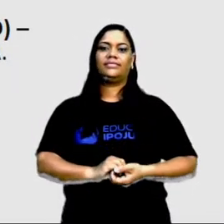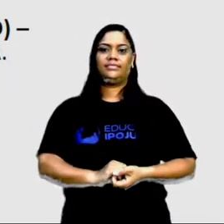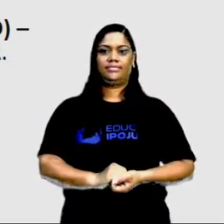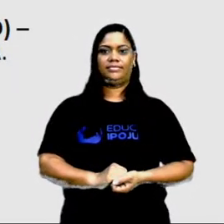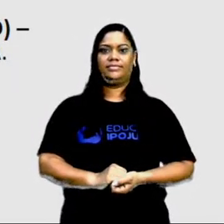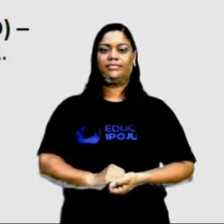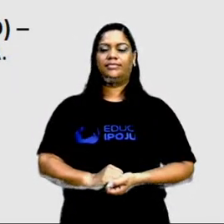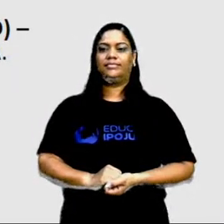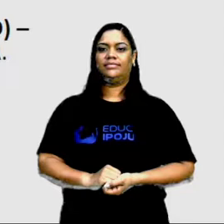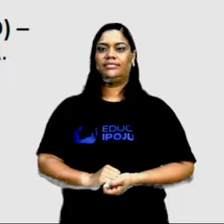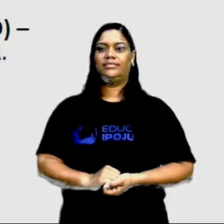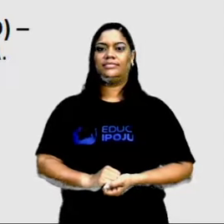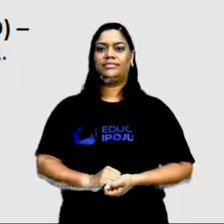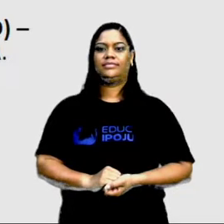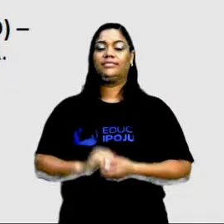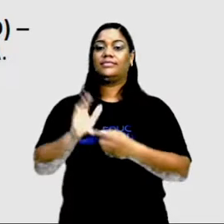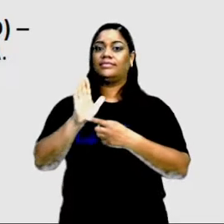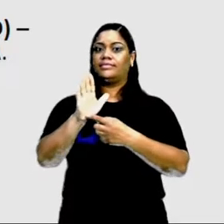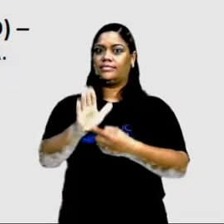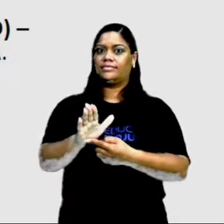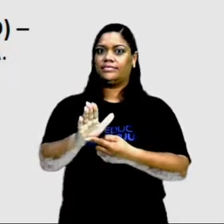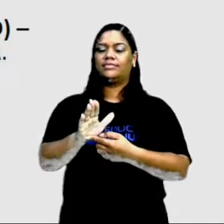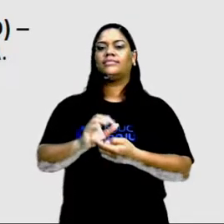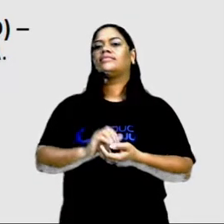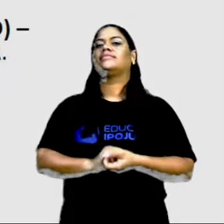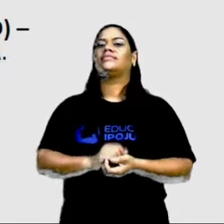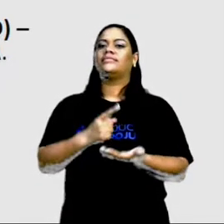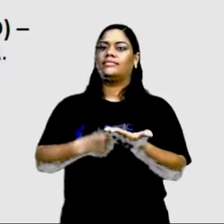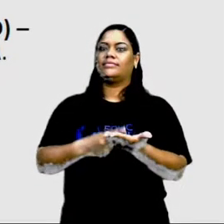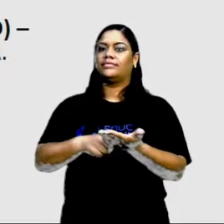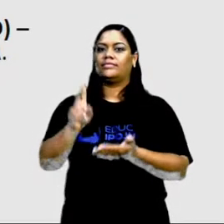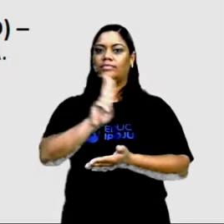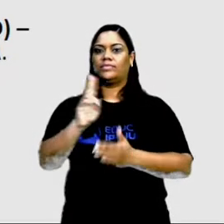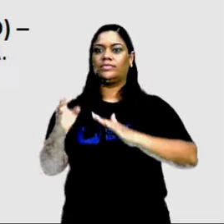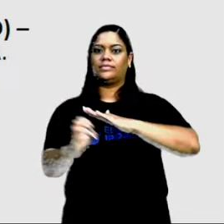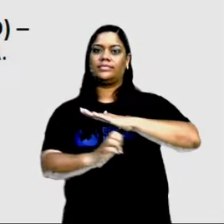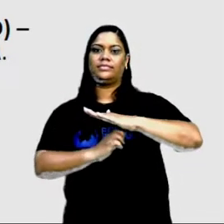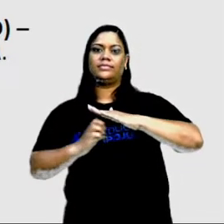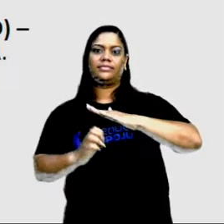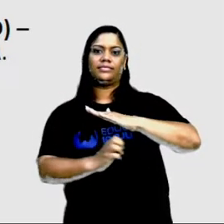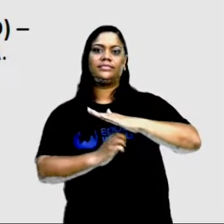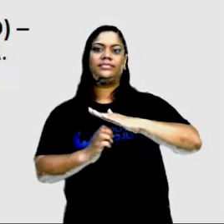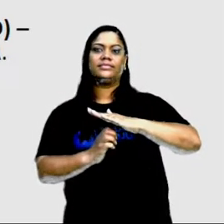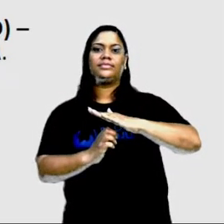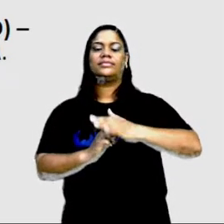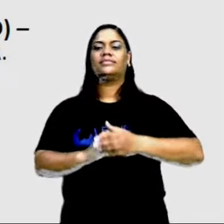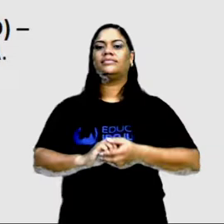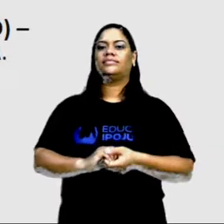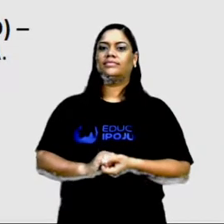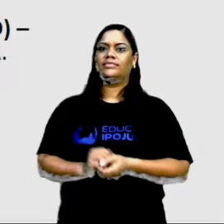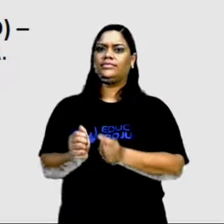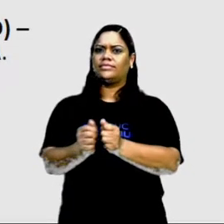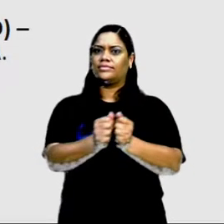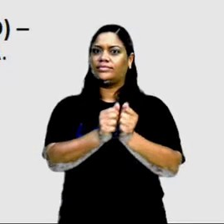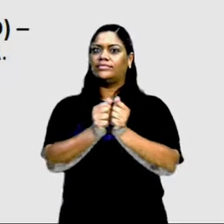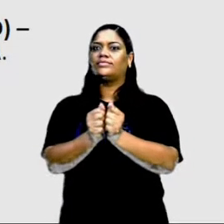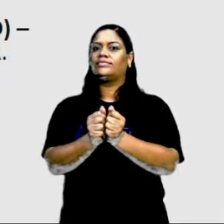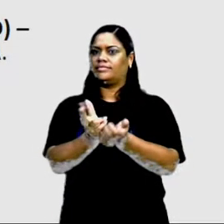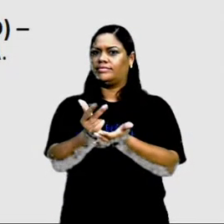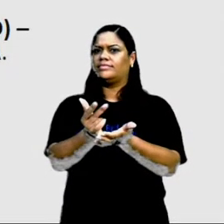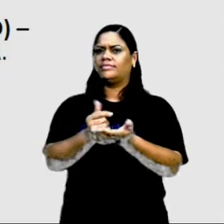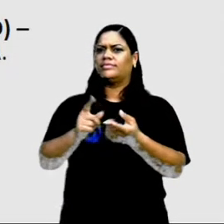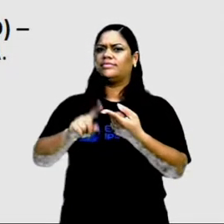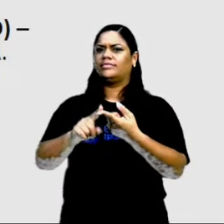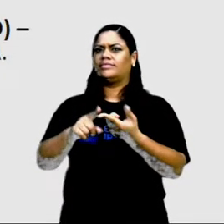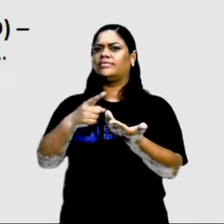logotipo. É a representação gráfica do nome da empresa, em muitos casos, vem acompanhada de um slogan também.